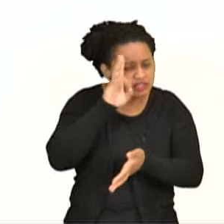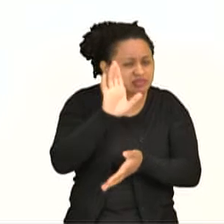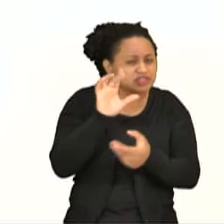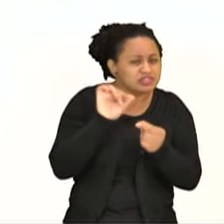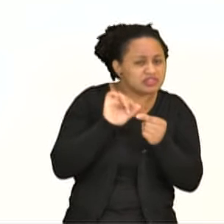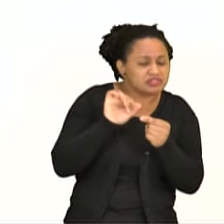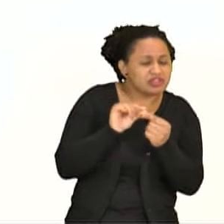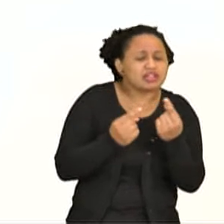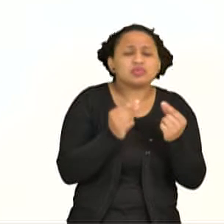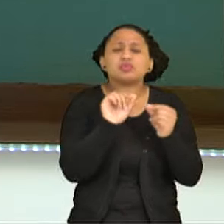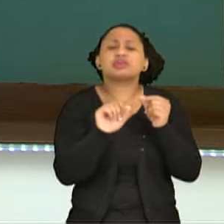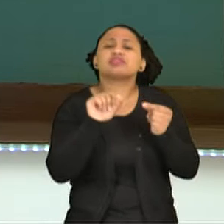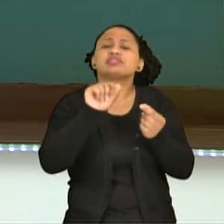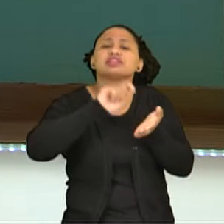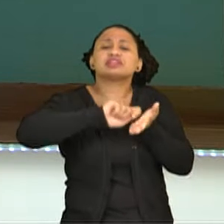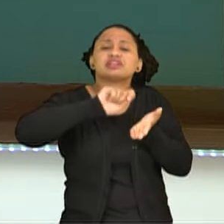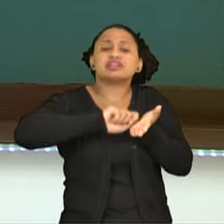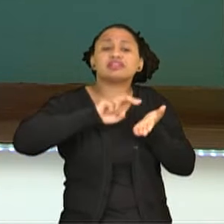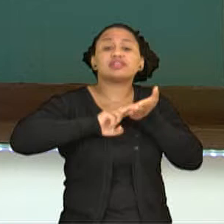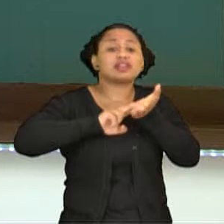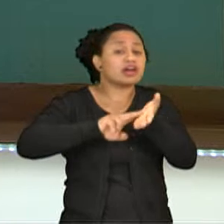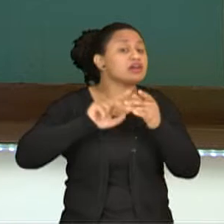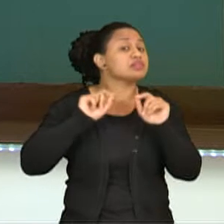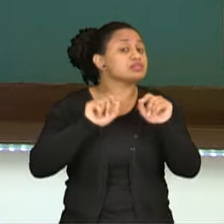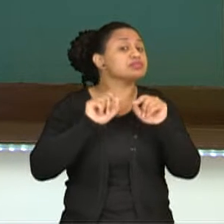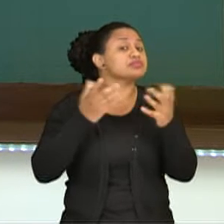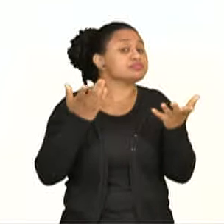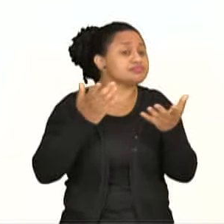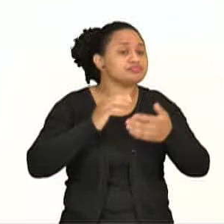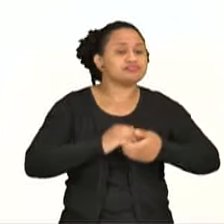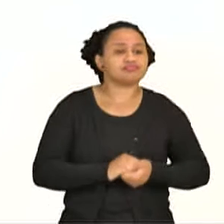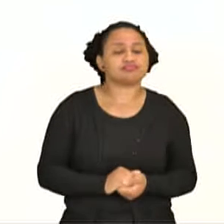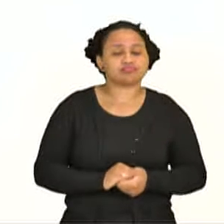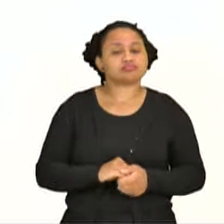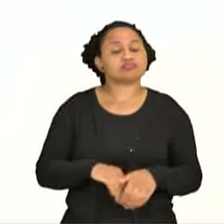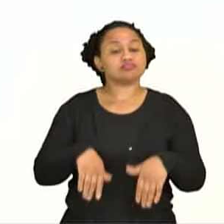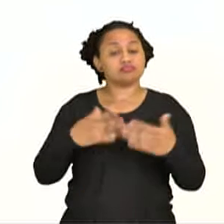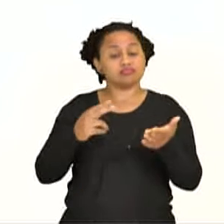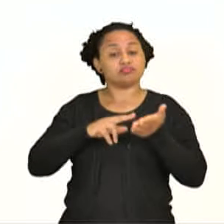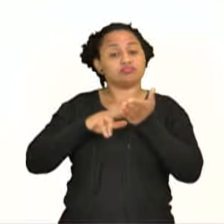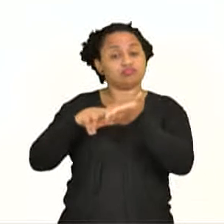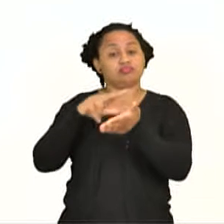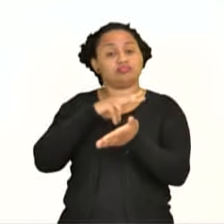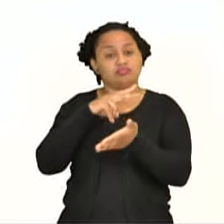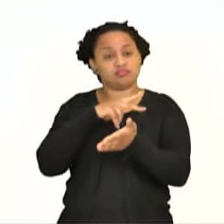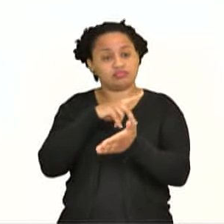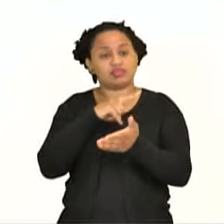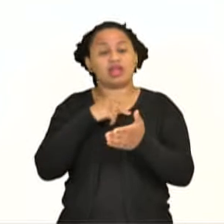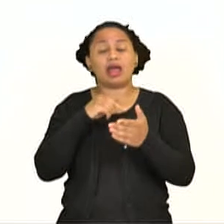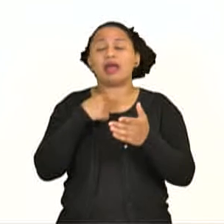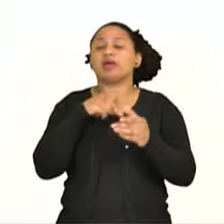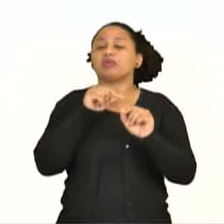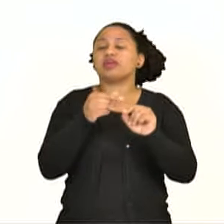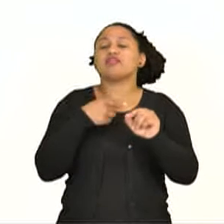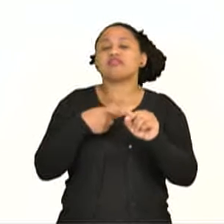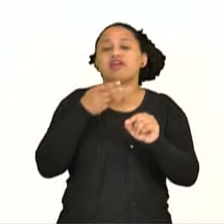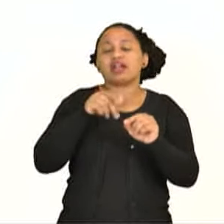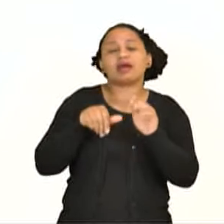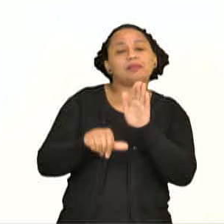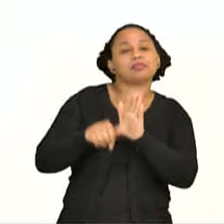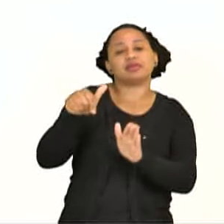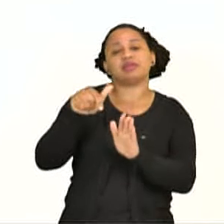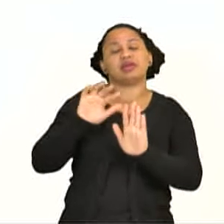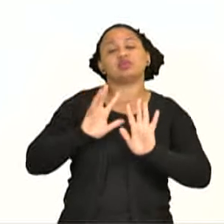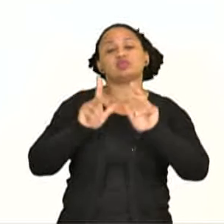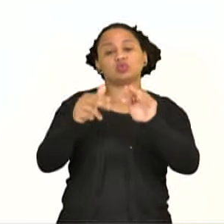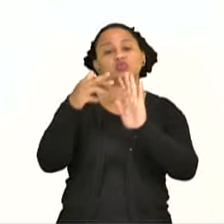isso? Que assunto era dessa sua carta? Bom, a carta pessoal ela é vista como a mãe de todos os textos por